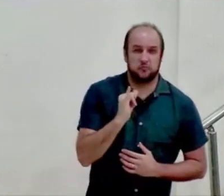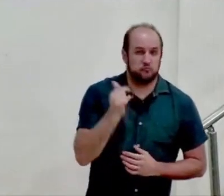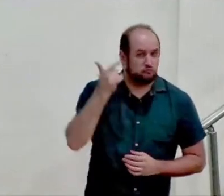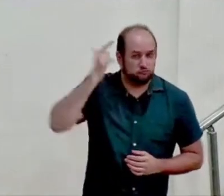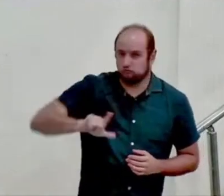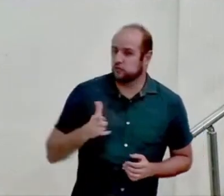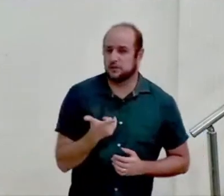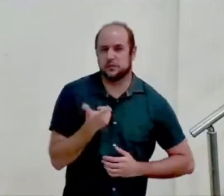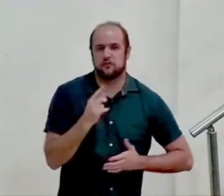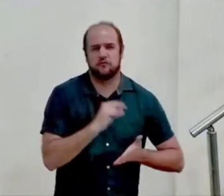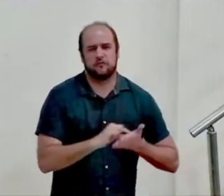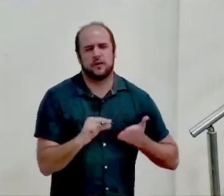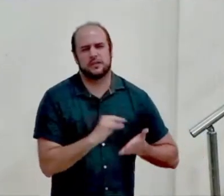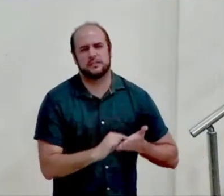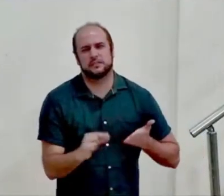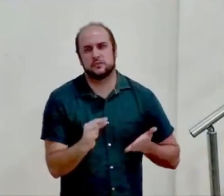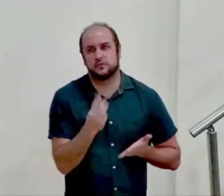ele diz